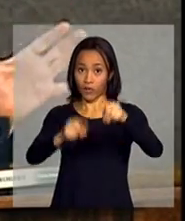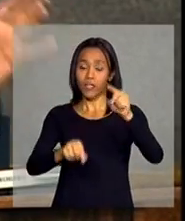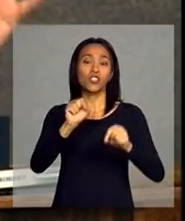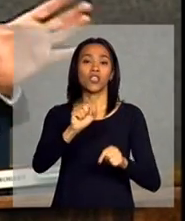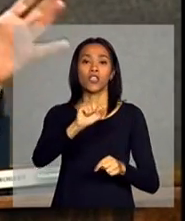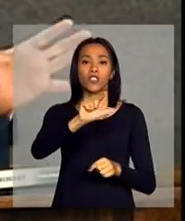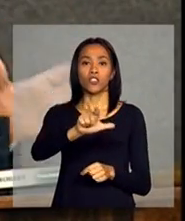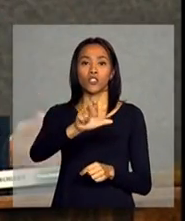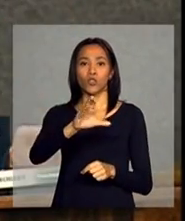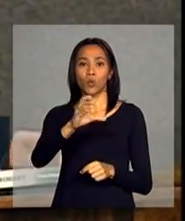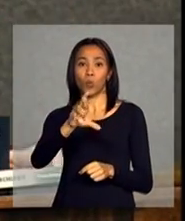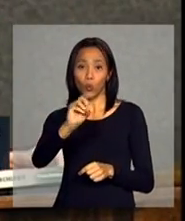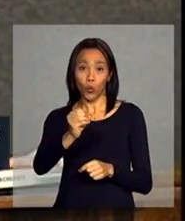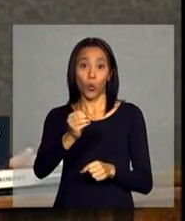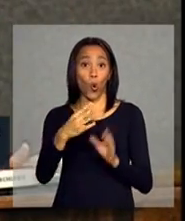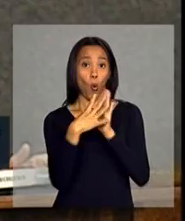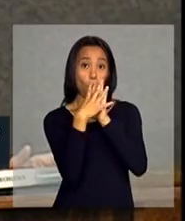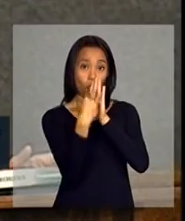explica o que é bom.